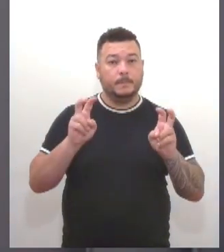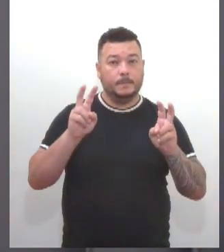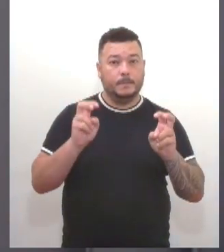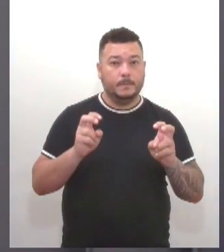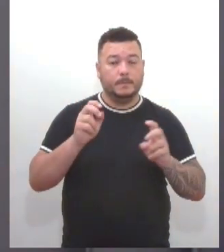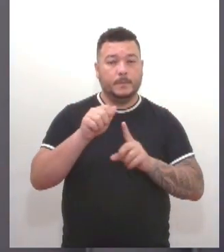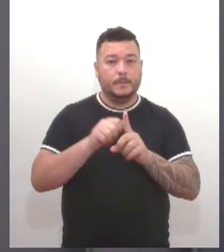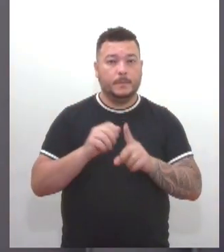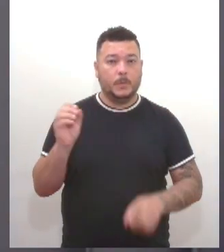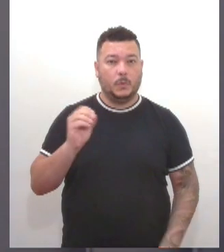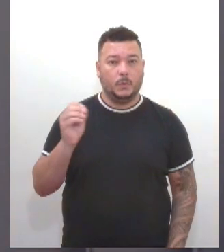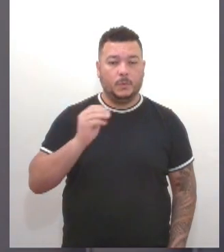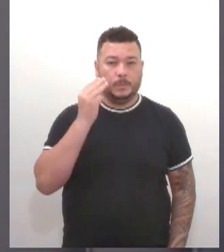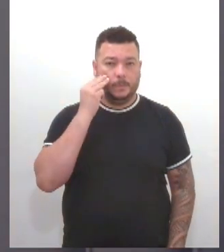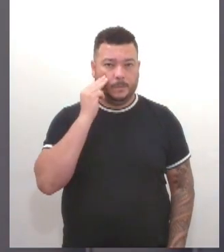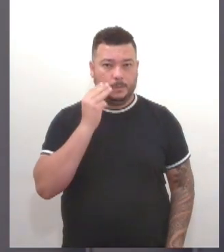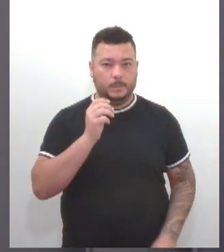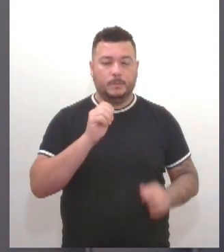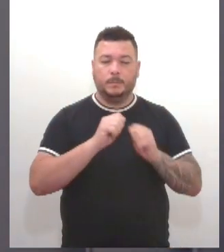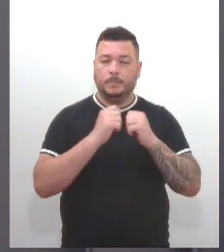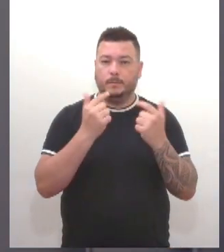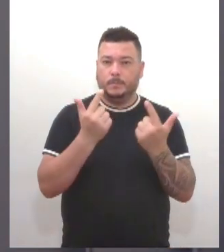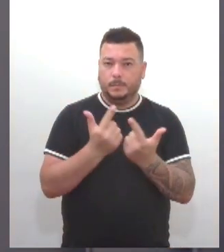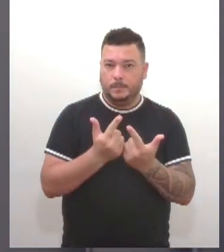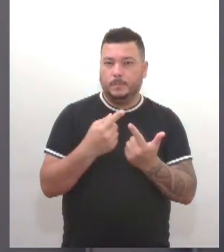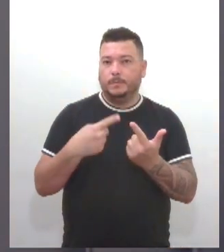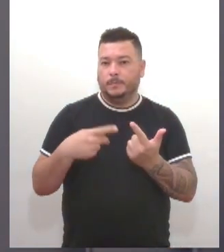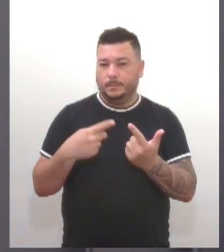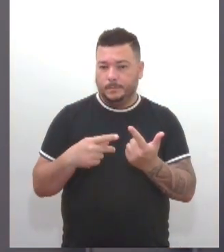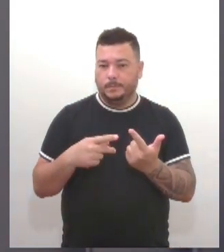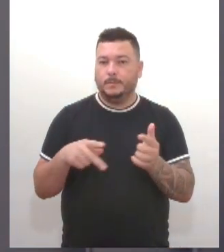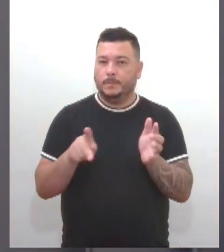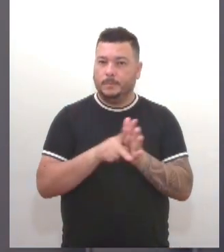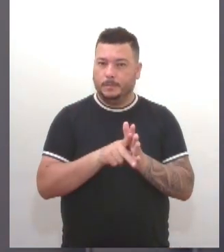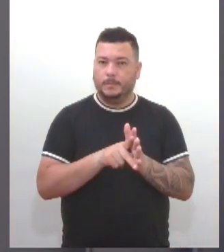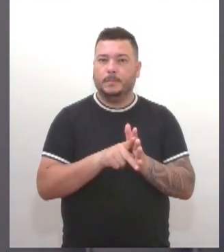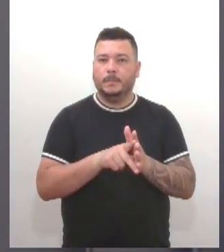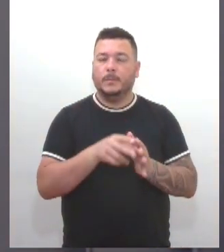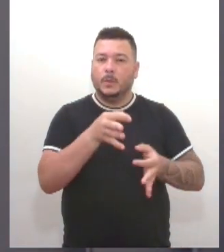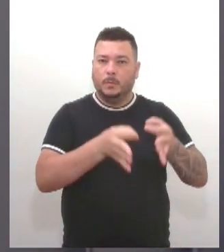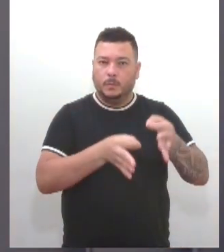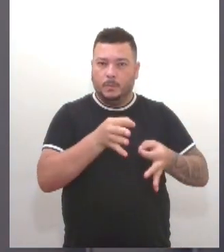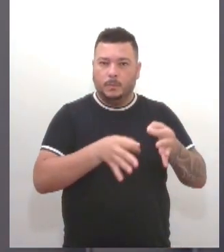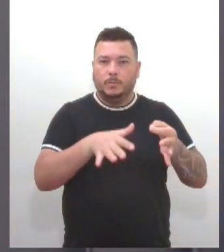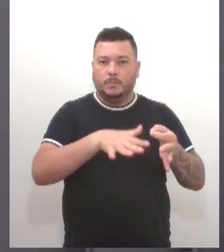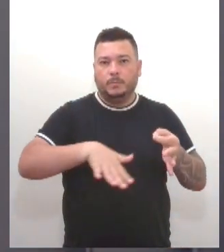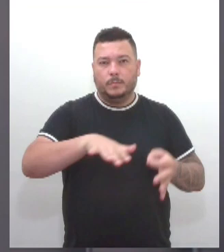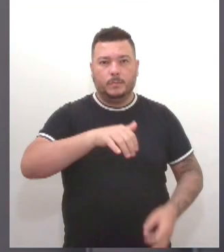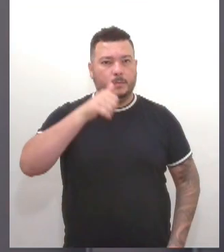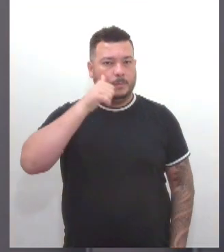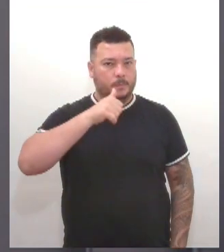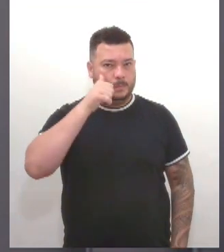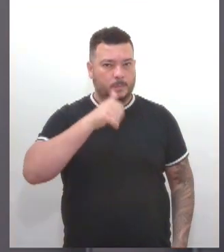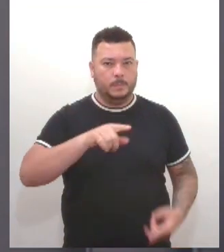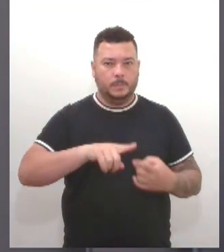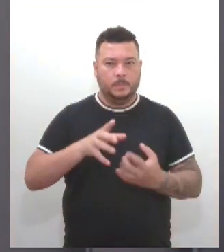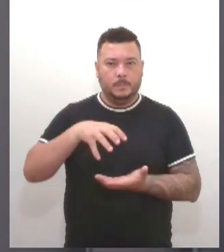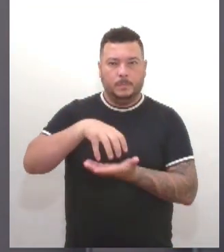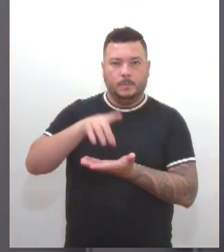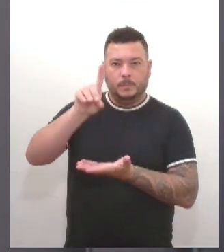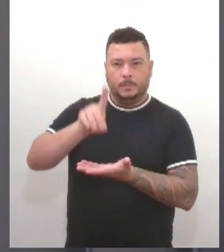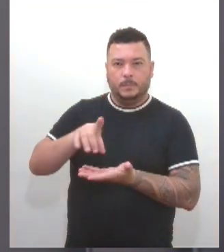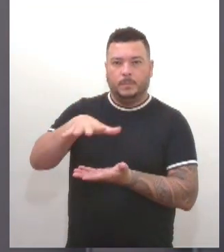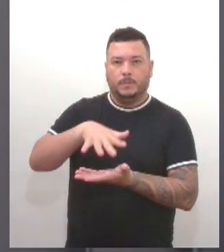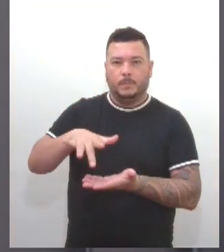Assembleia Legislativa de Sergipe, por meio da Procuradoria Especial da Mulher e da Diretoria de Saúde, promoverá nesta